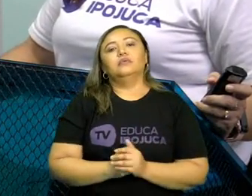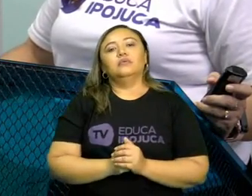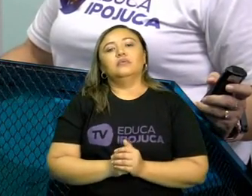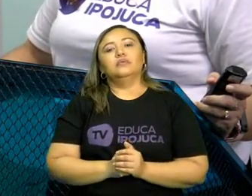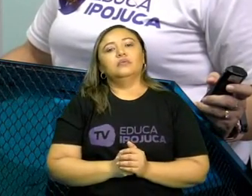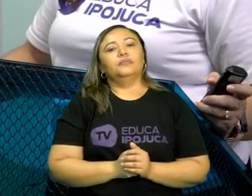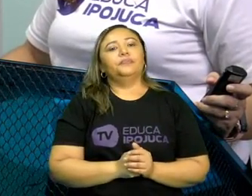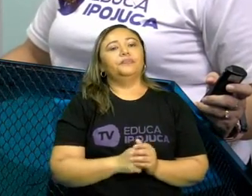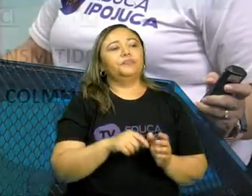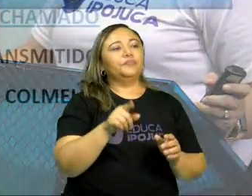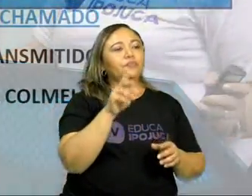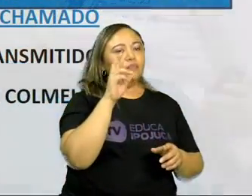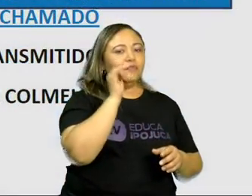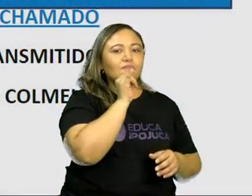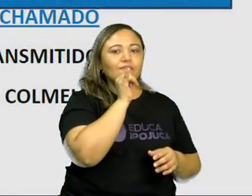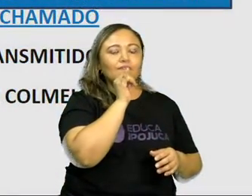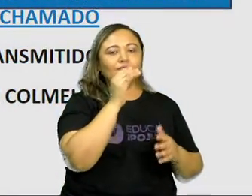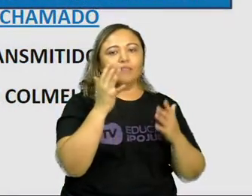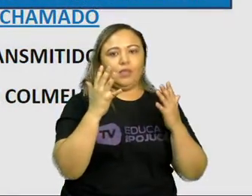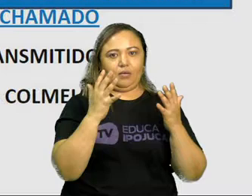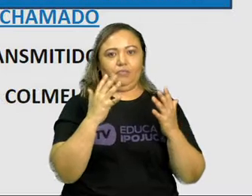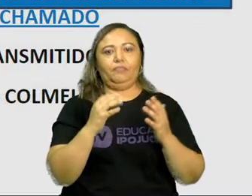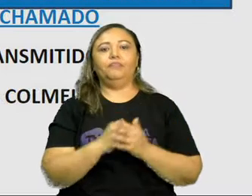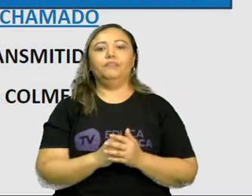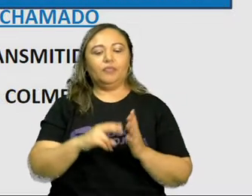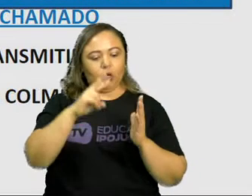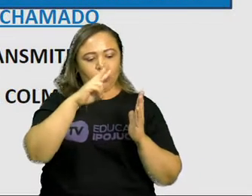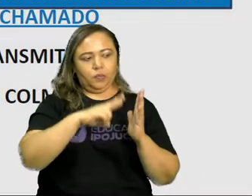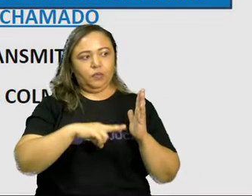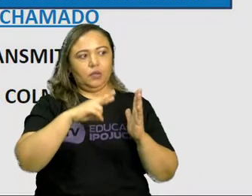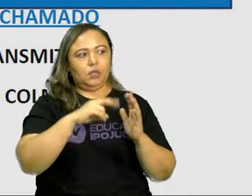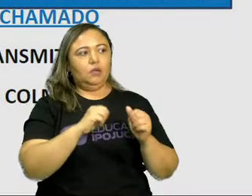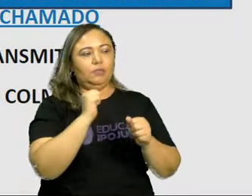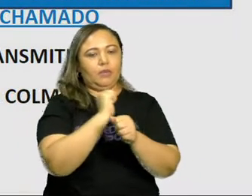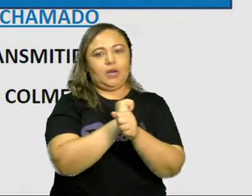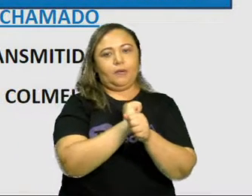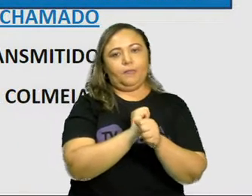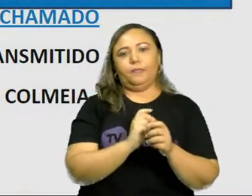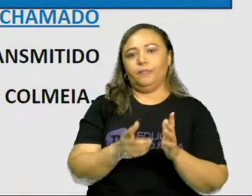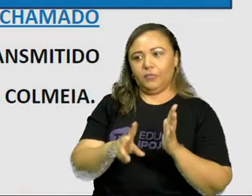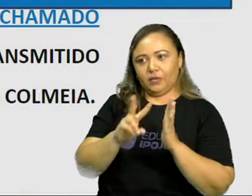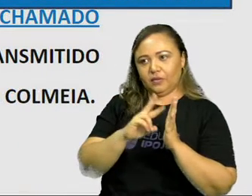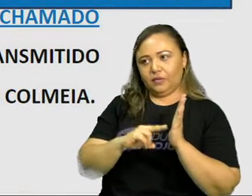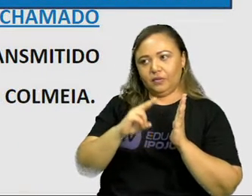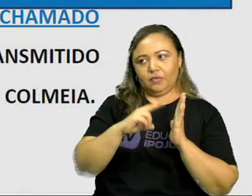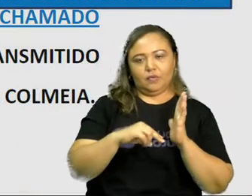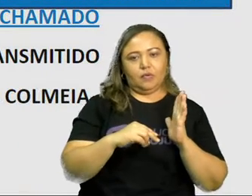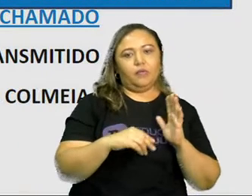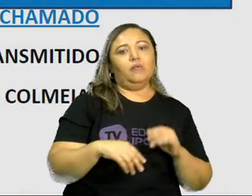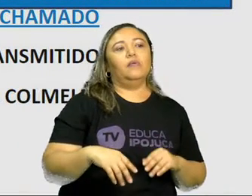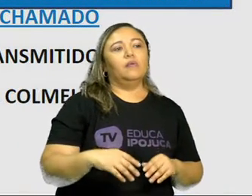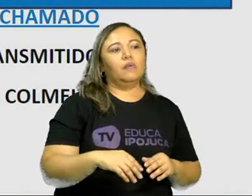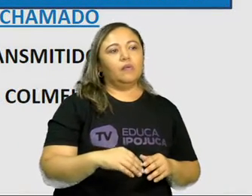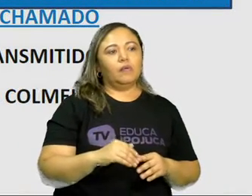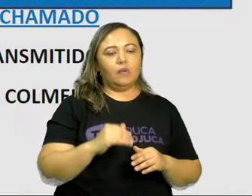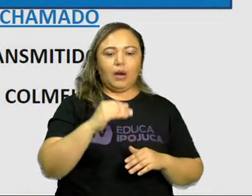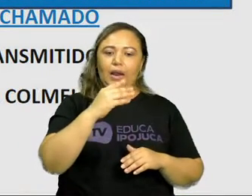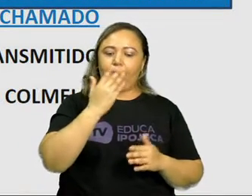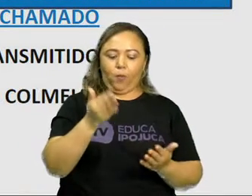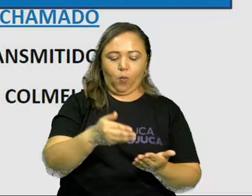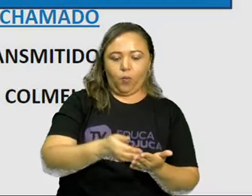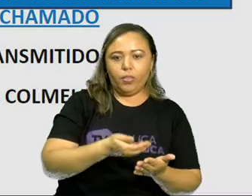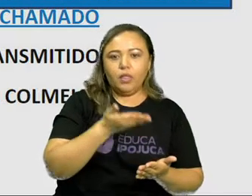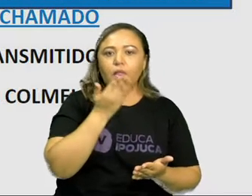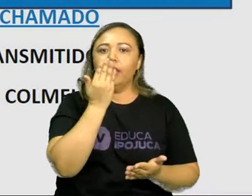Aí vamos ver aí o exemplo. Eu vou continuar a leitura de onde a gente parou anteriormente, tá bom? É a produção de mel